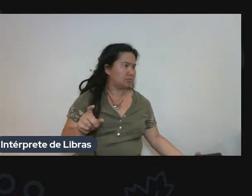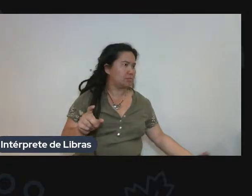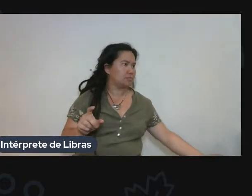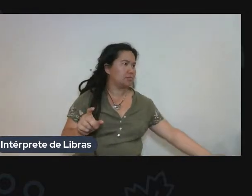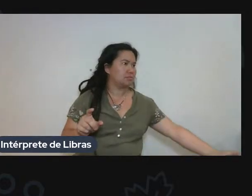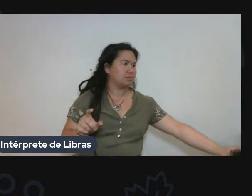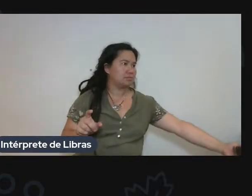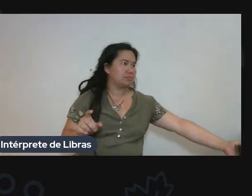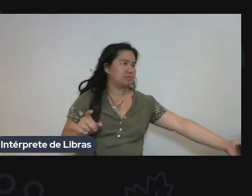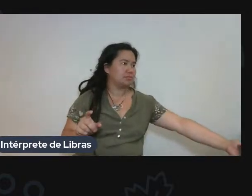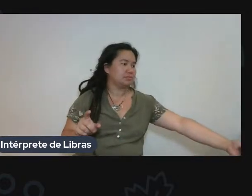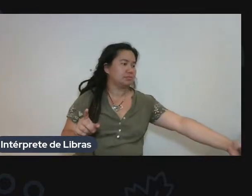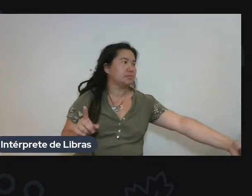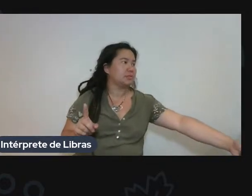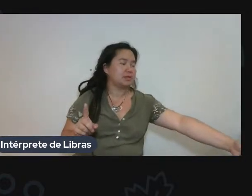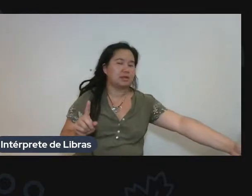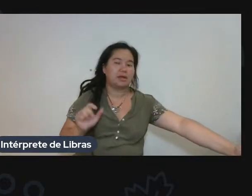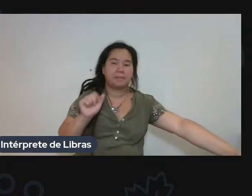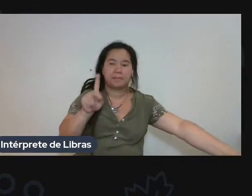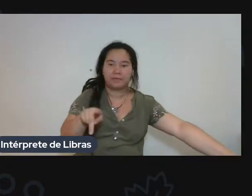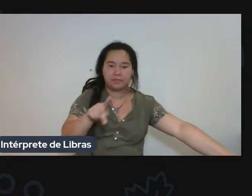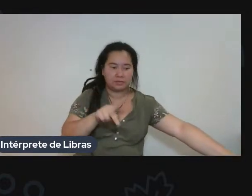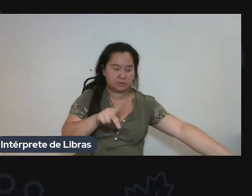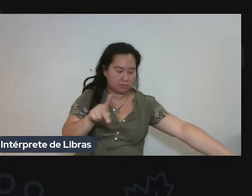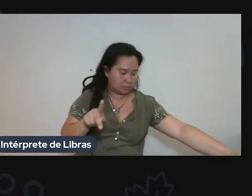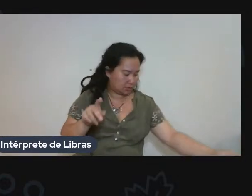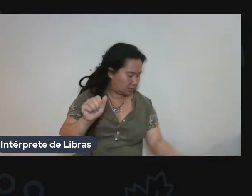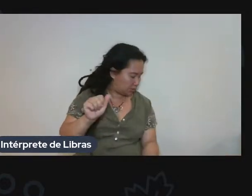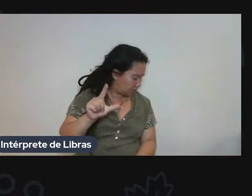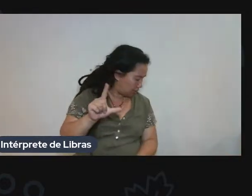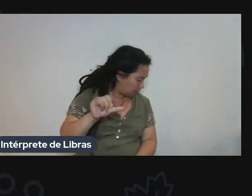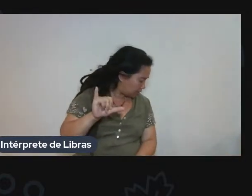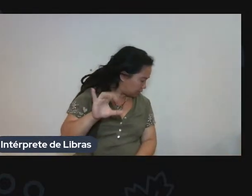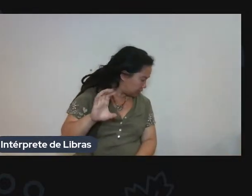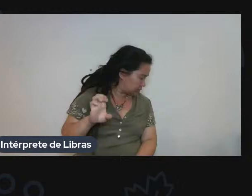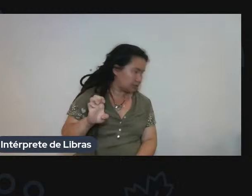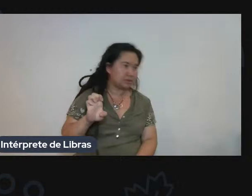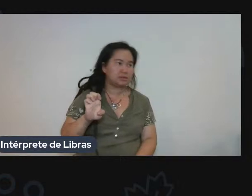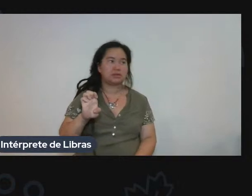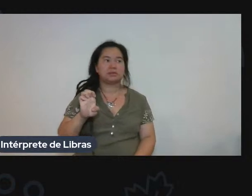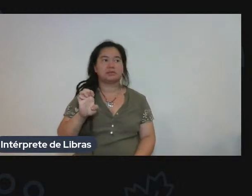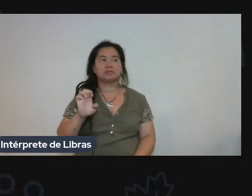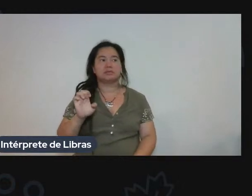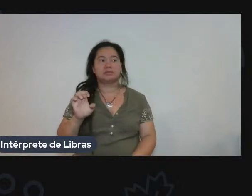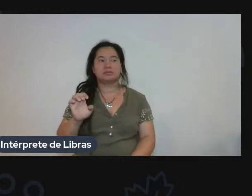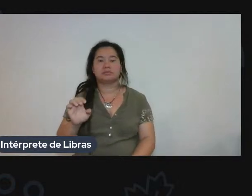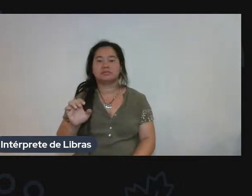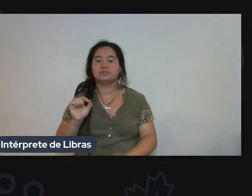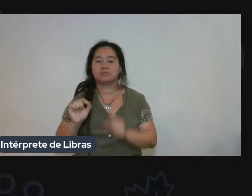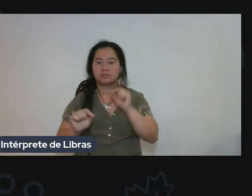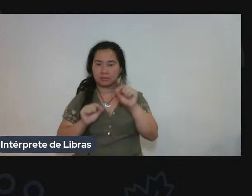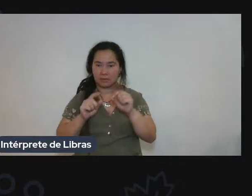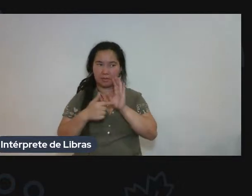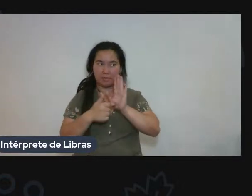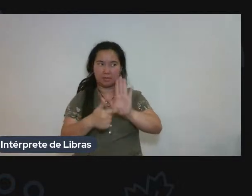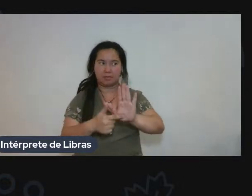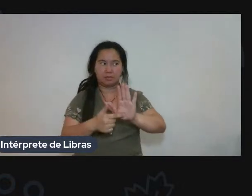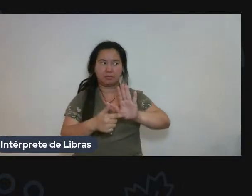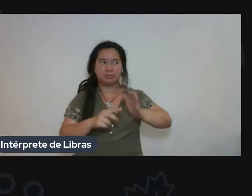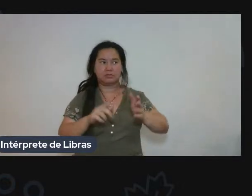E, assim, a literatura de tradução,